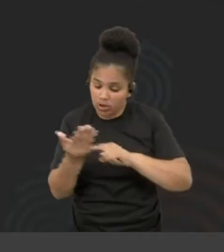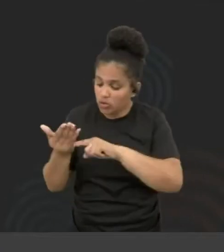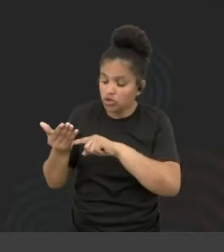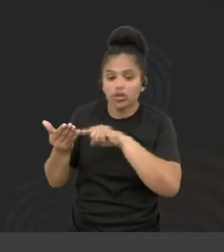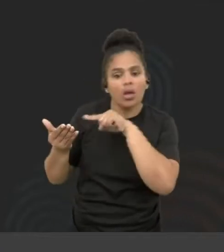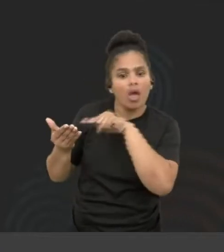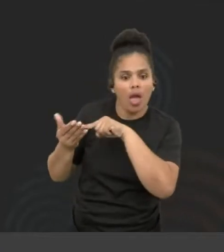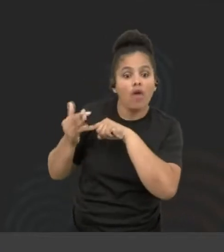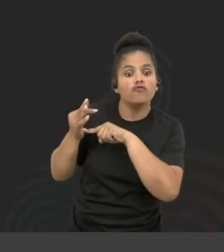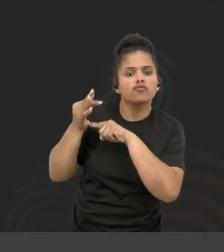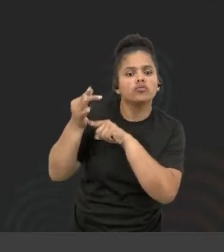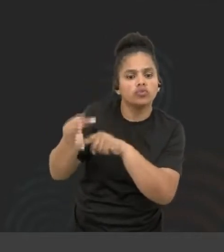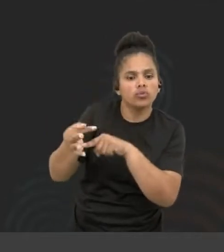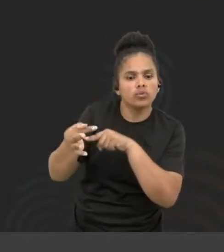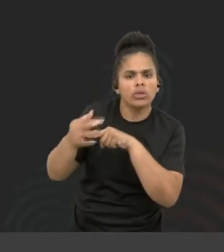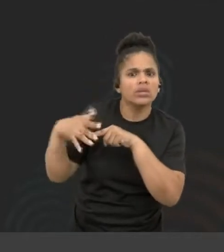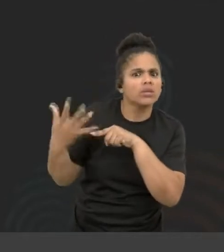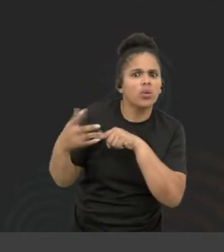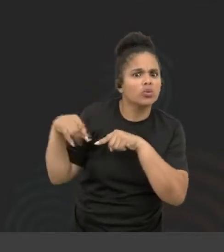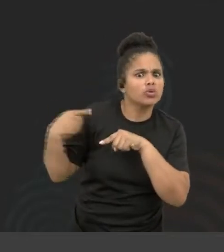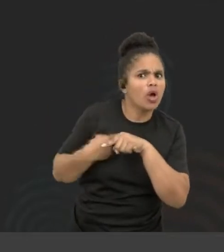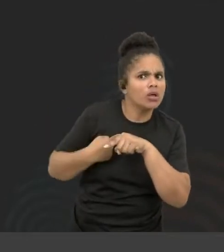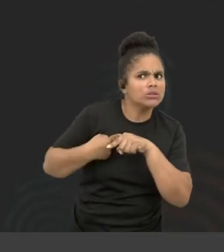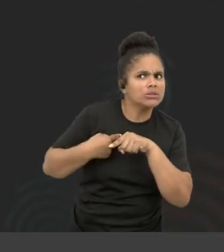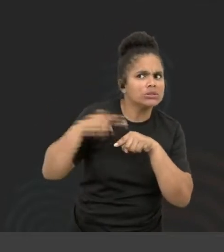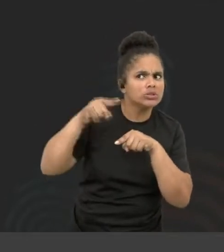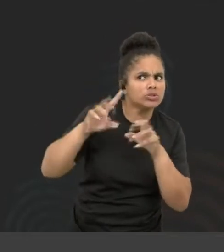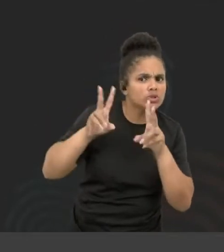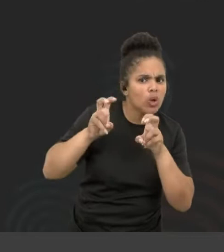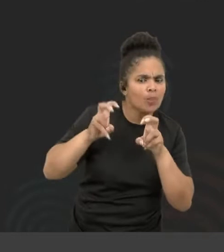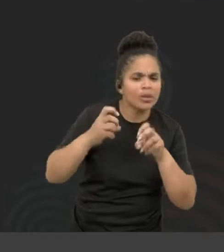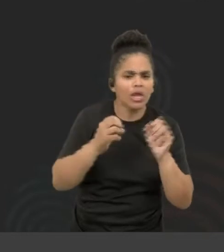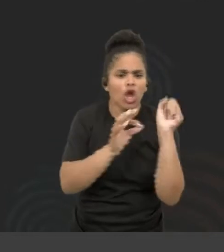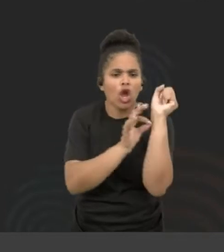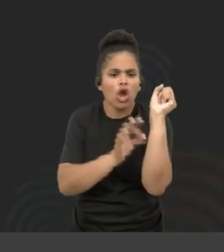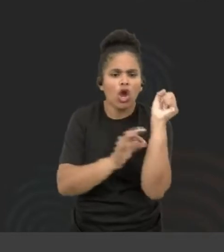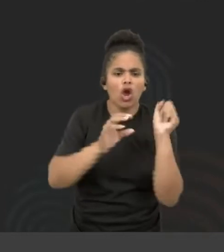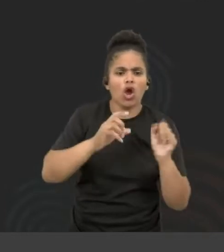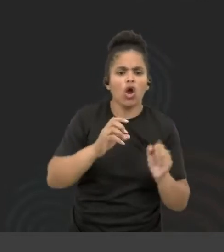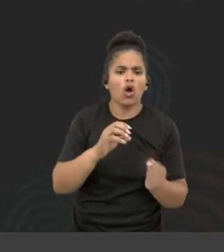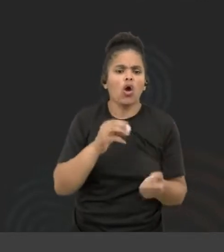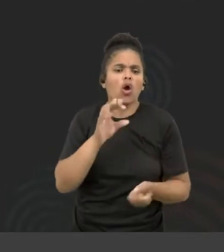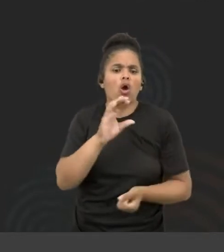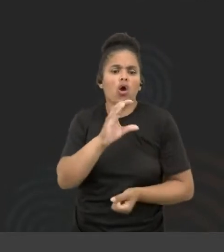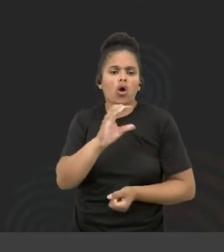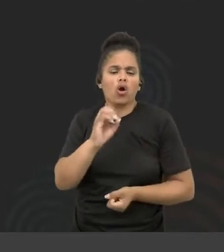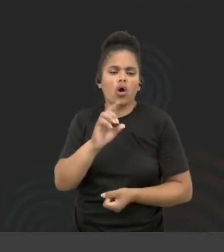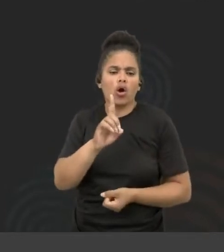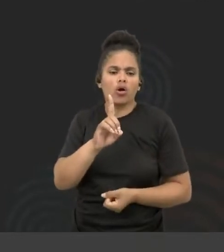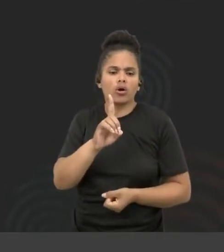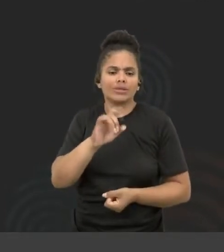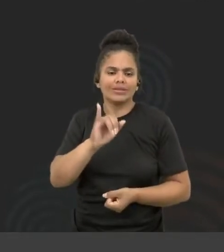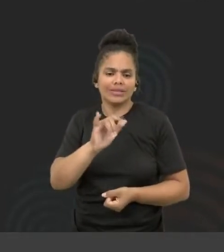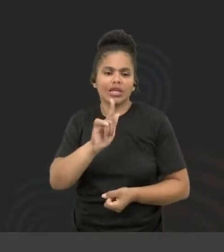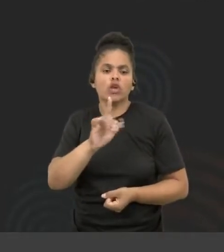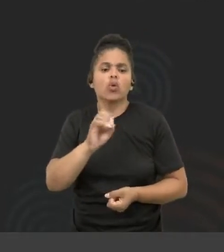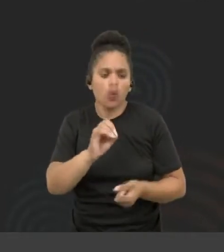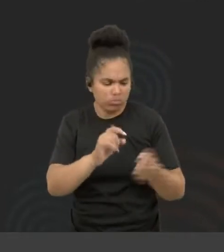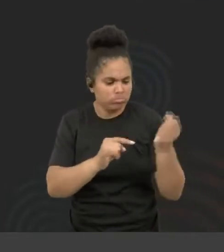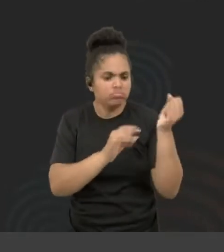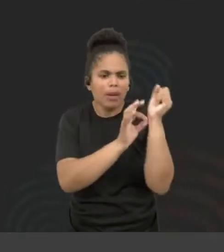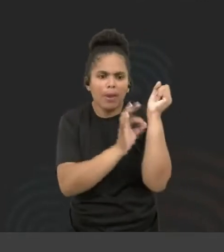futuro em si. Então, o que estamos escrevendo nessas linhas de código? E um segundo ponto de quem está escrevendo essas linhas, né?